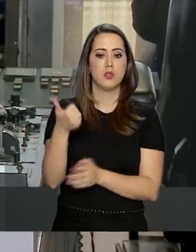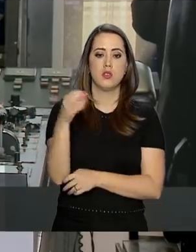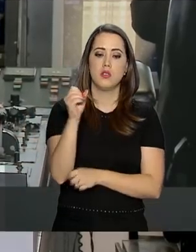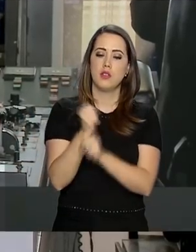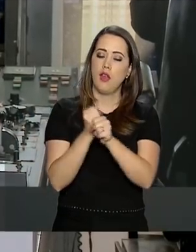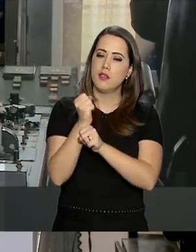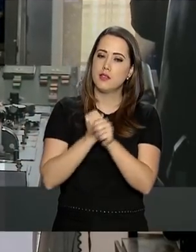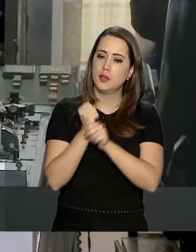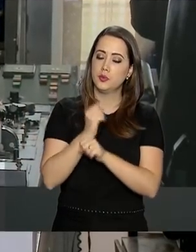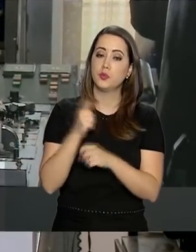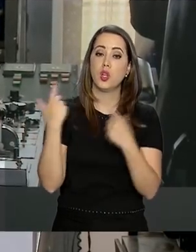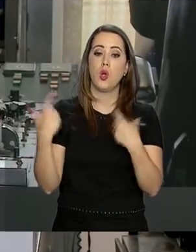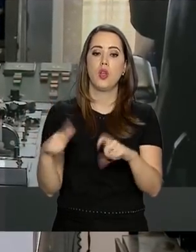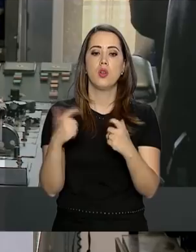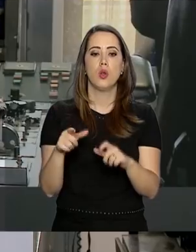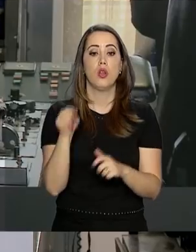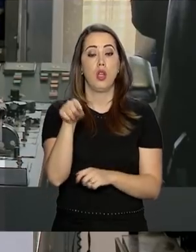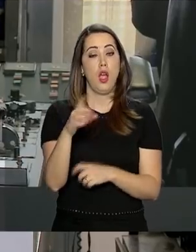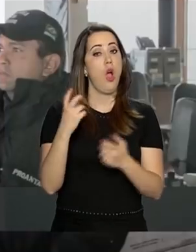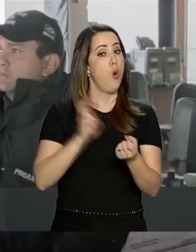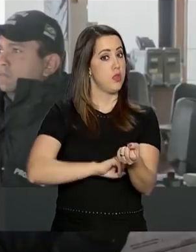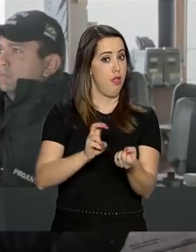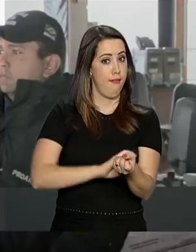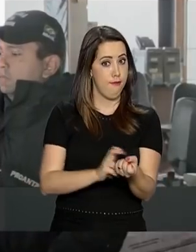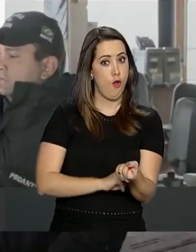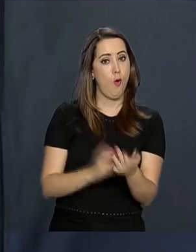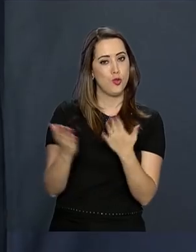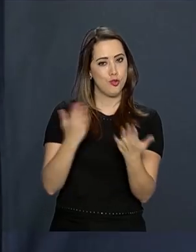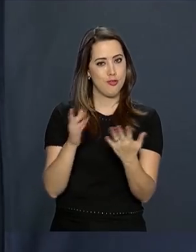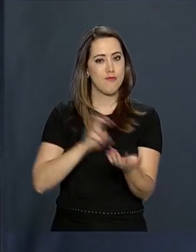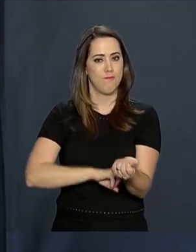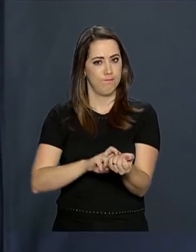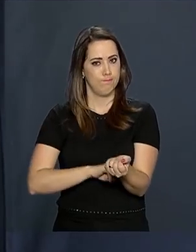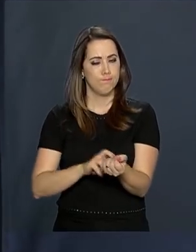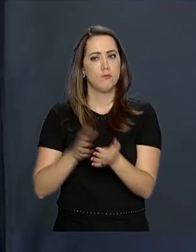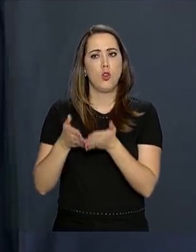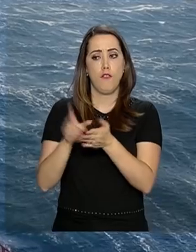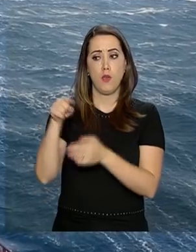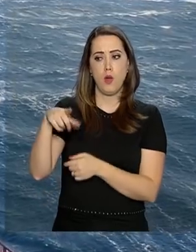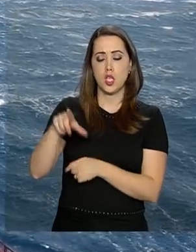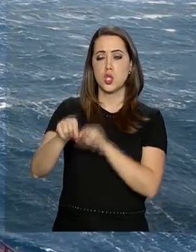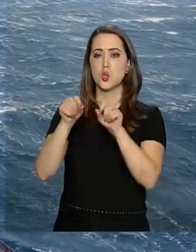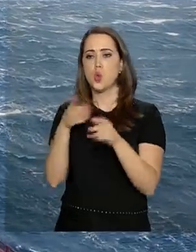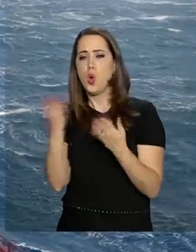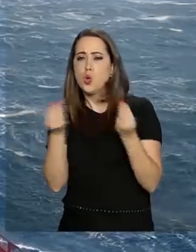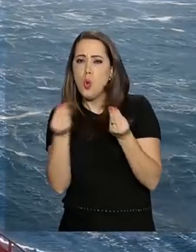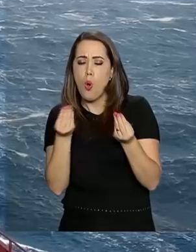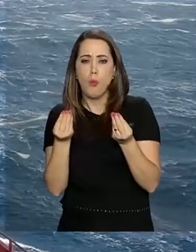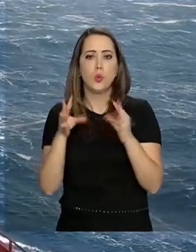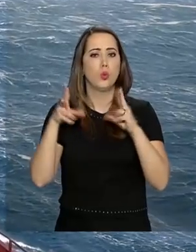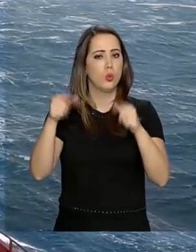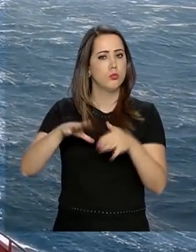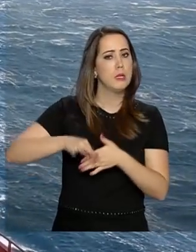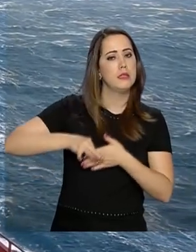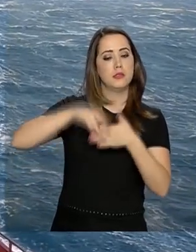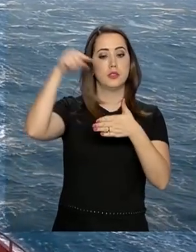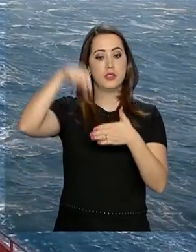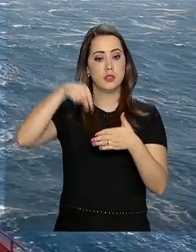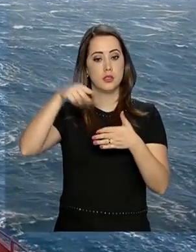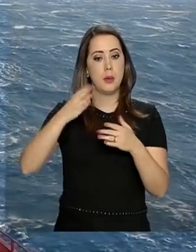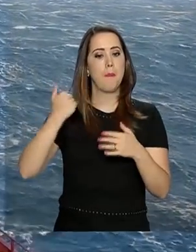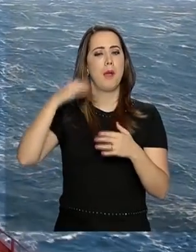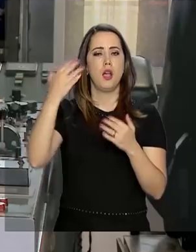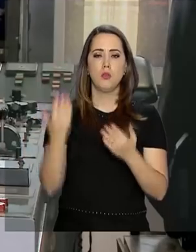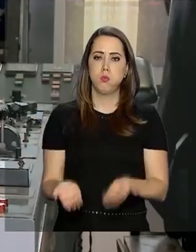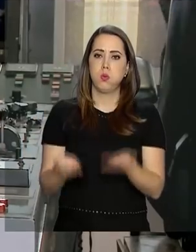o passadiço, o centro nervoso do navio. É daqui que saem todos os comandos. Essa também é a área da embarcação que mais